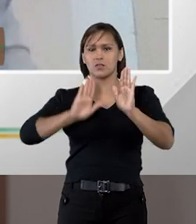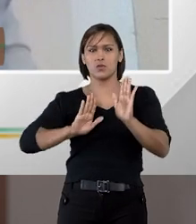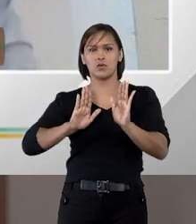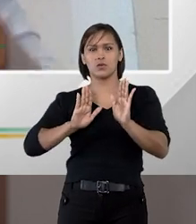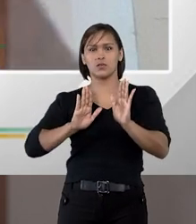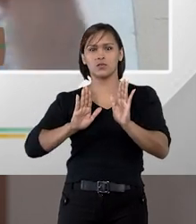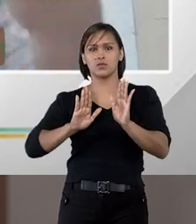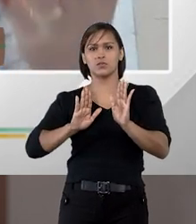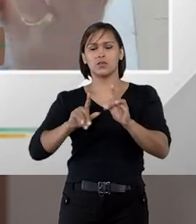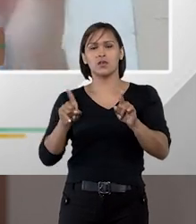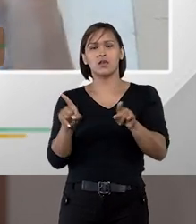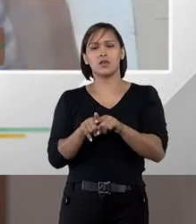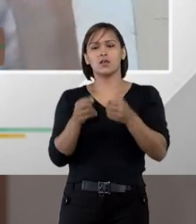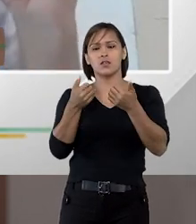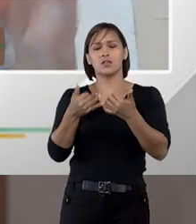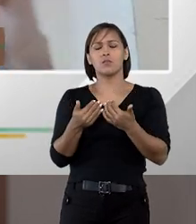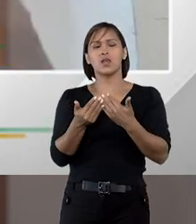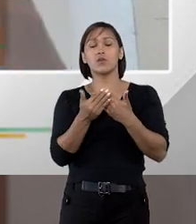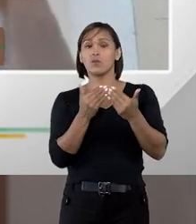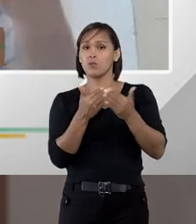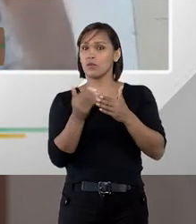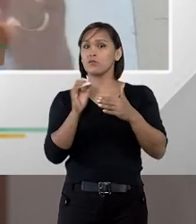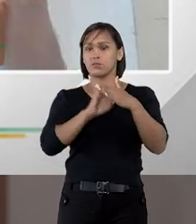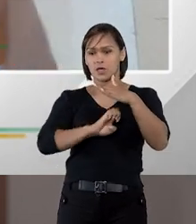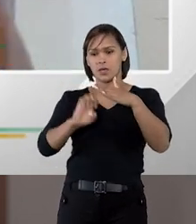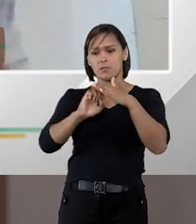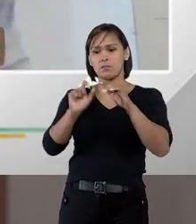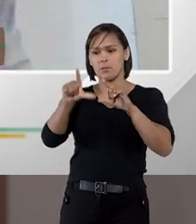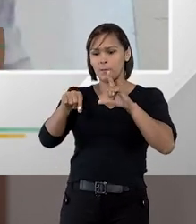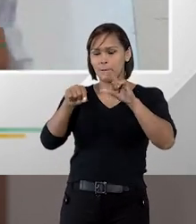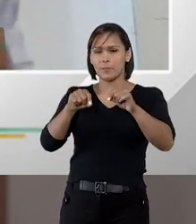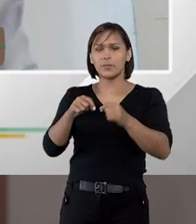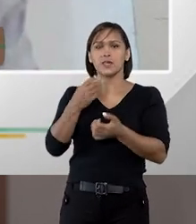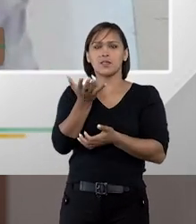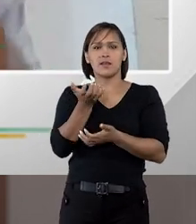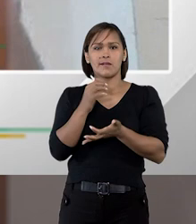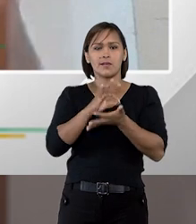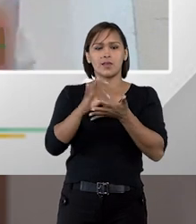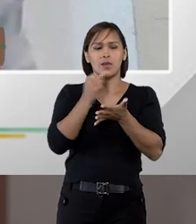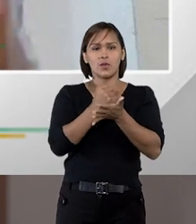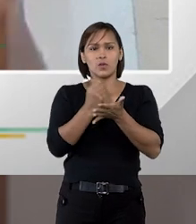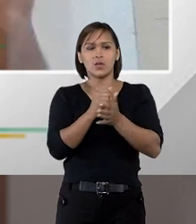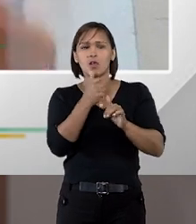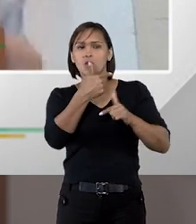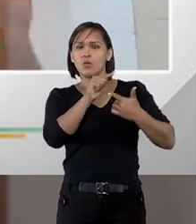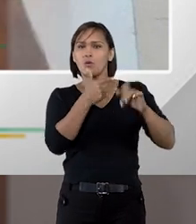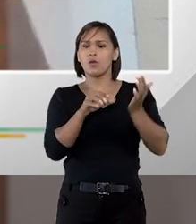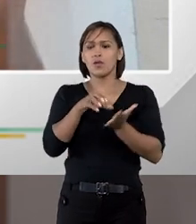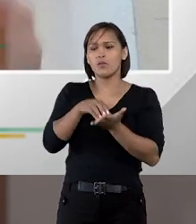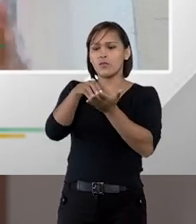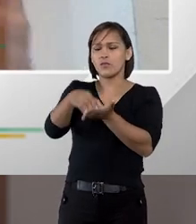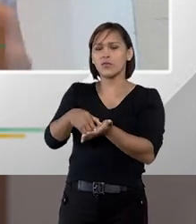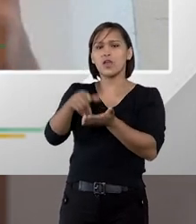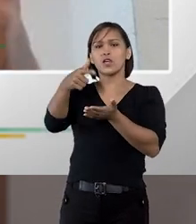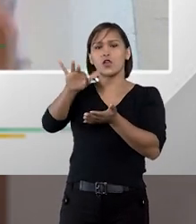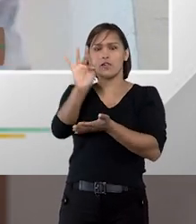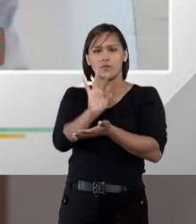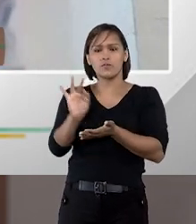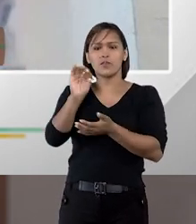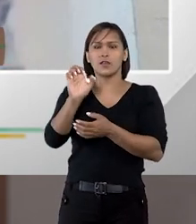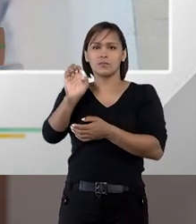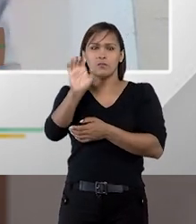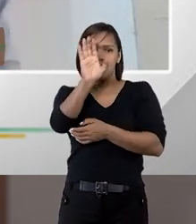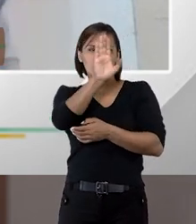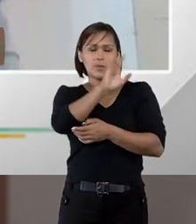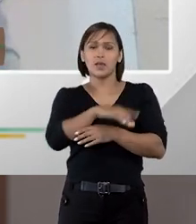no momento em que qualquer empresa que pretenda contratar com qualquer órgão público de qualquer ente